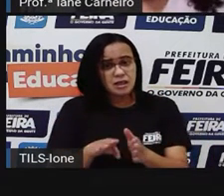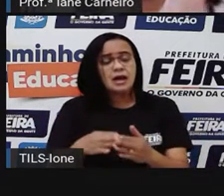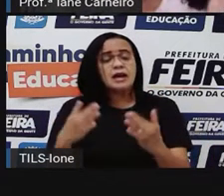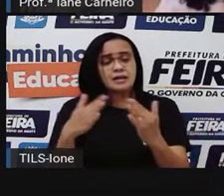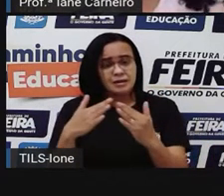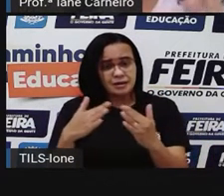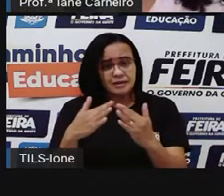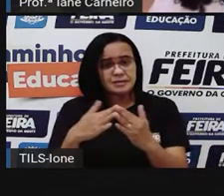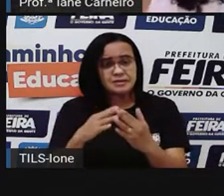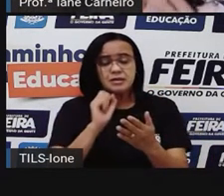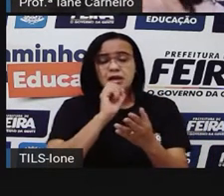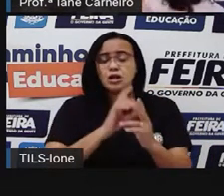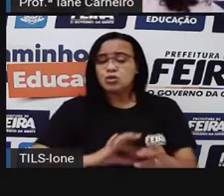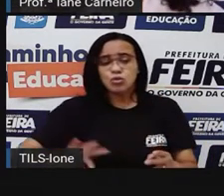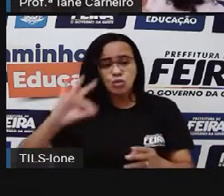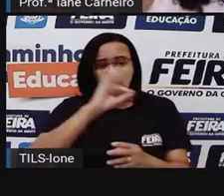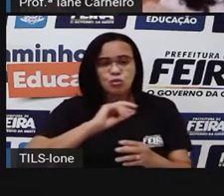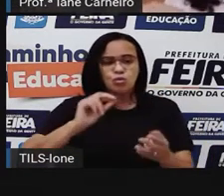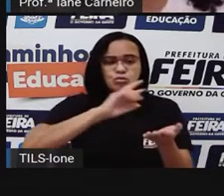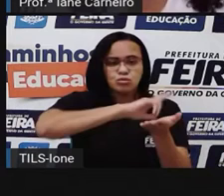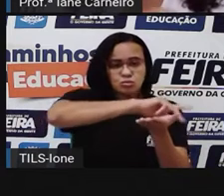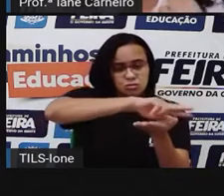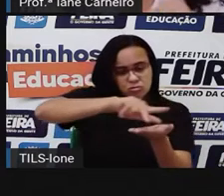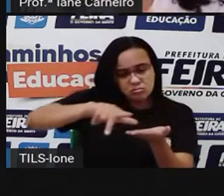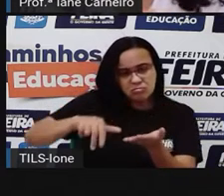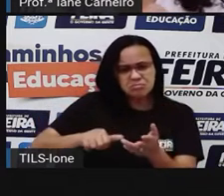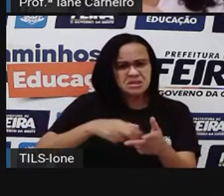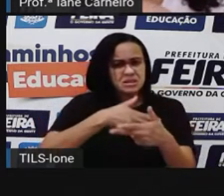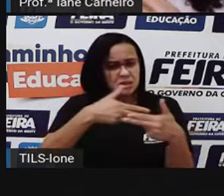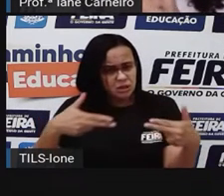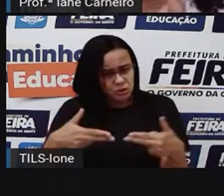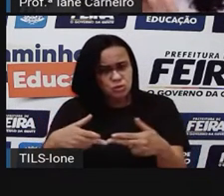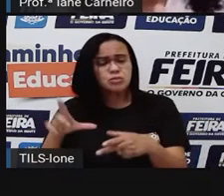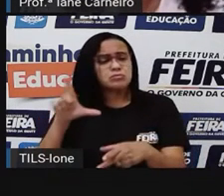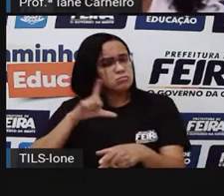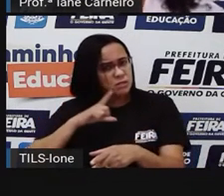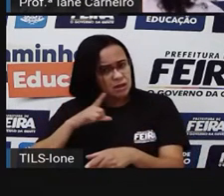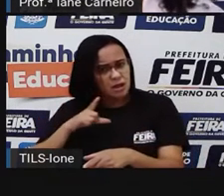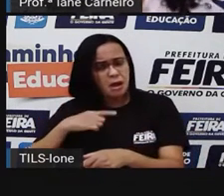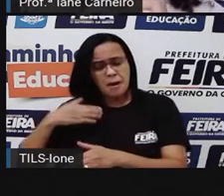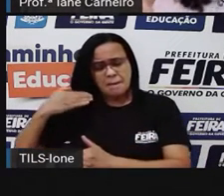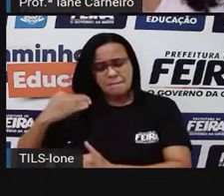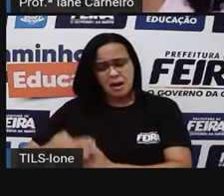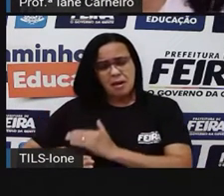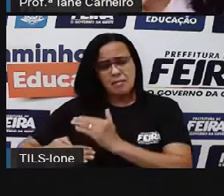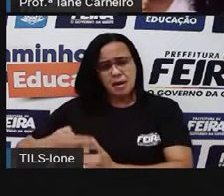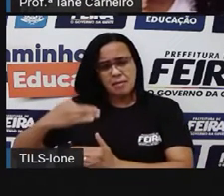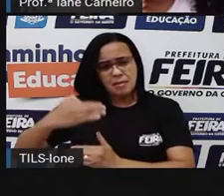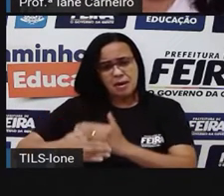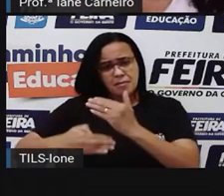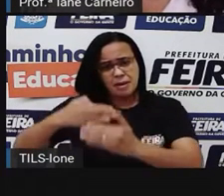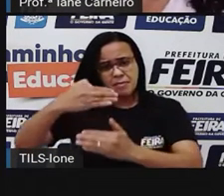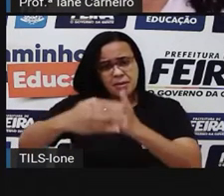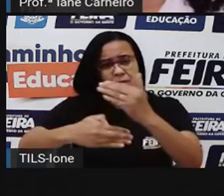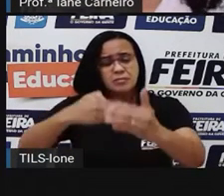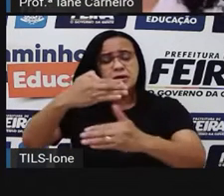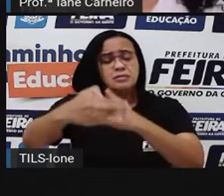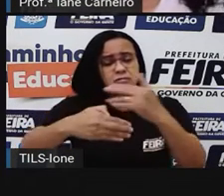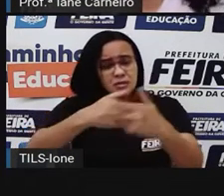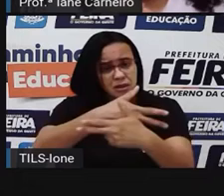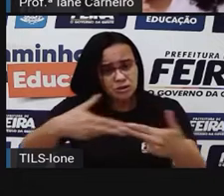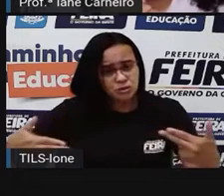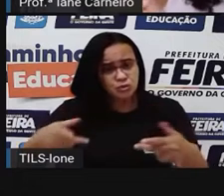todos os alimentos e os produtos, eles também têm um processo, Têm uma cadeia de produção, né?